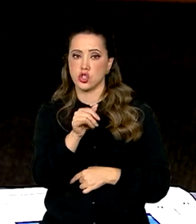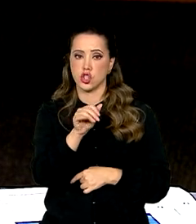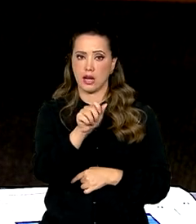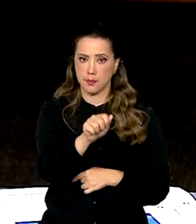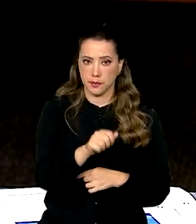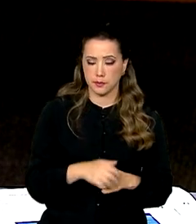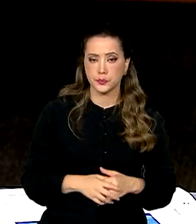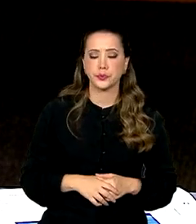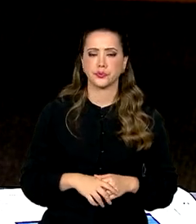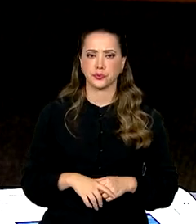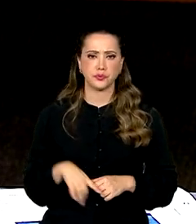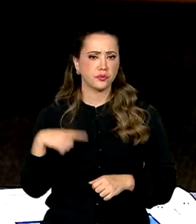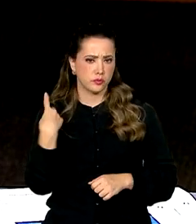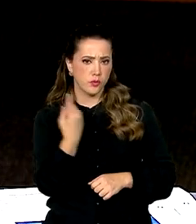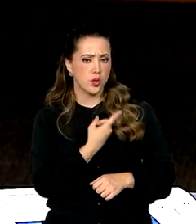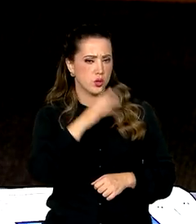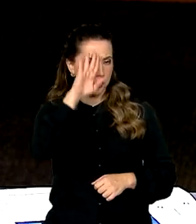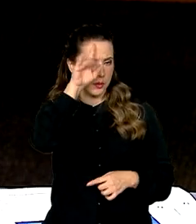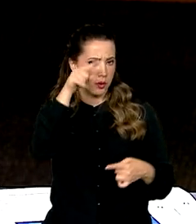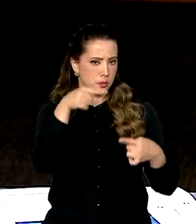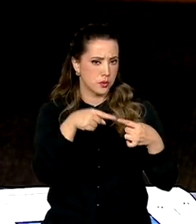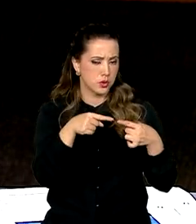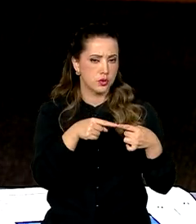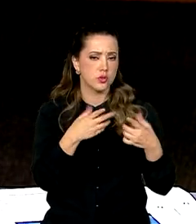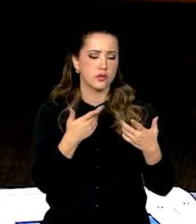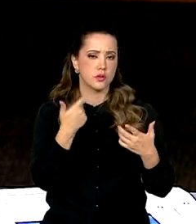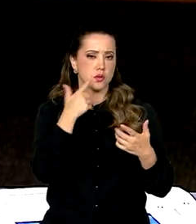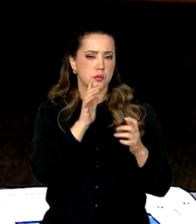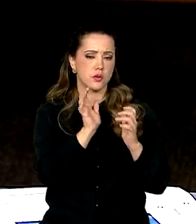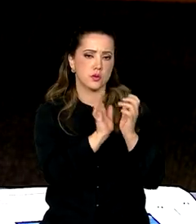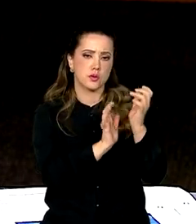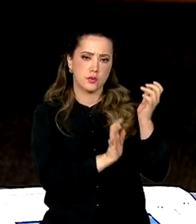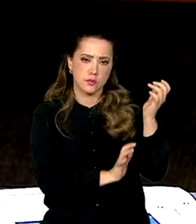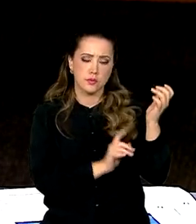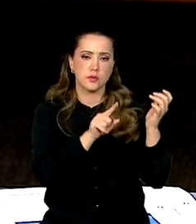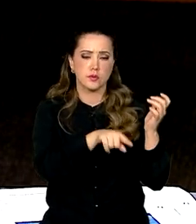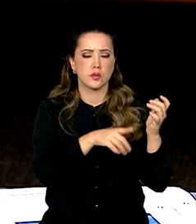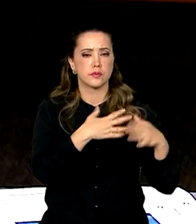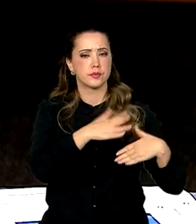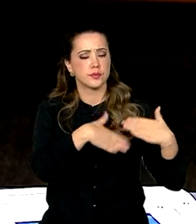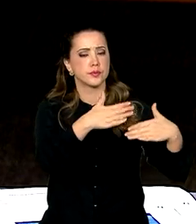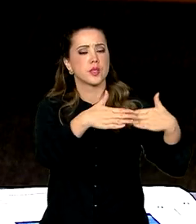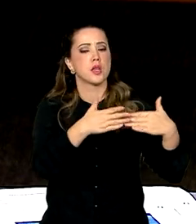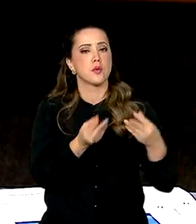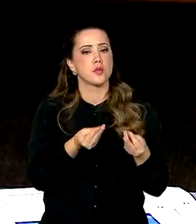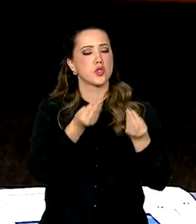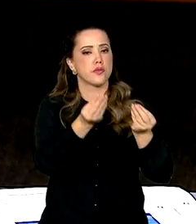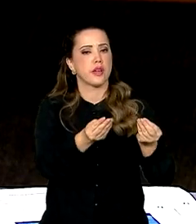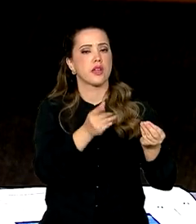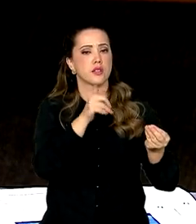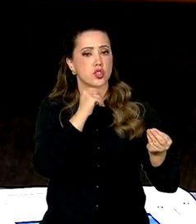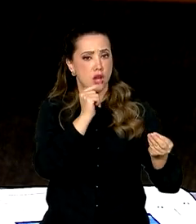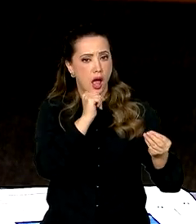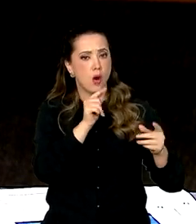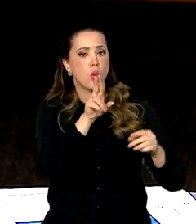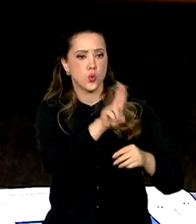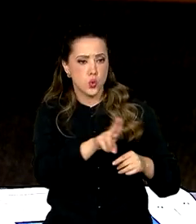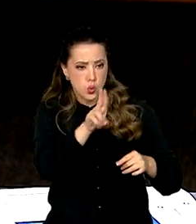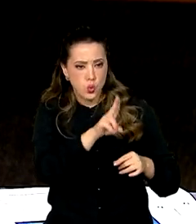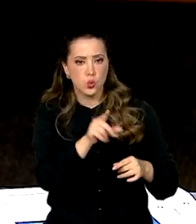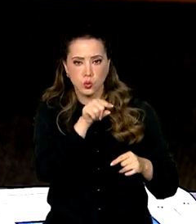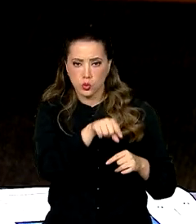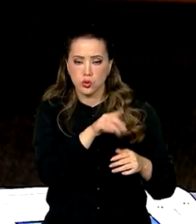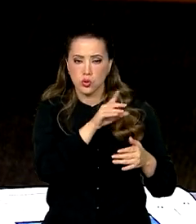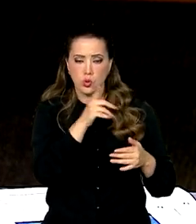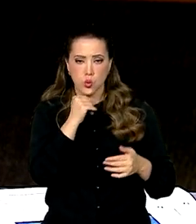uma das nossas principais metas para desburocratizar esse processo de cessão de águas da União, segundo,